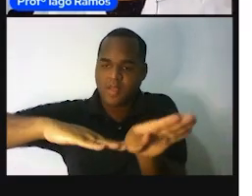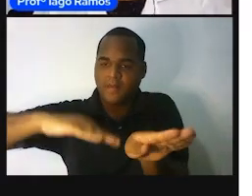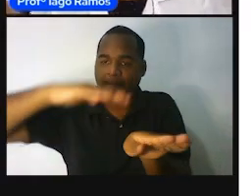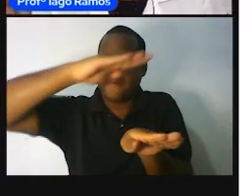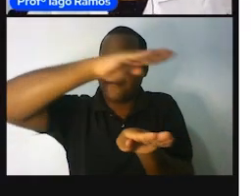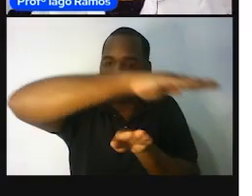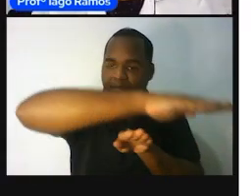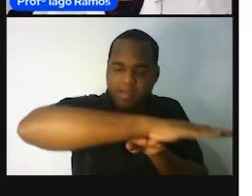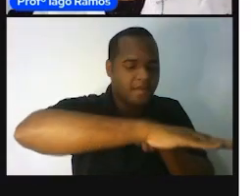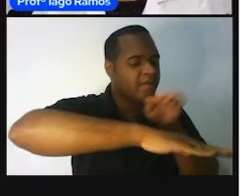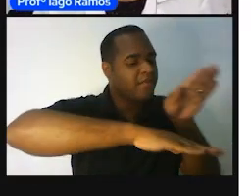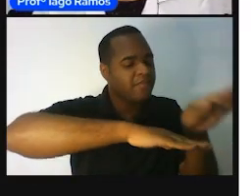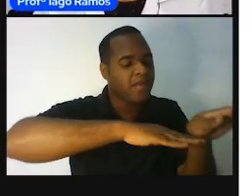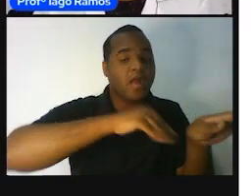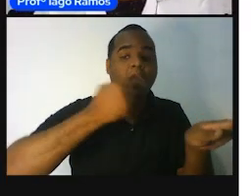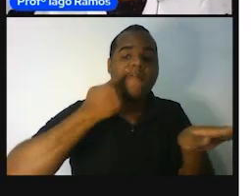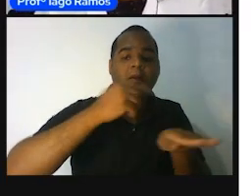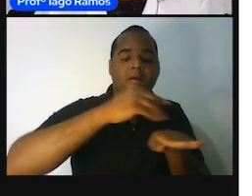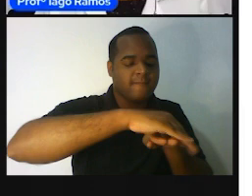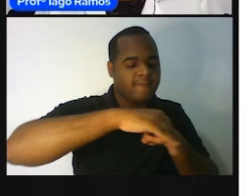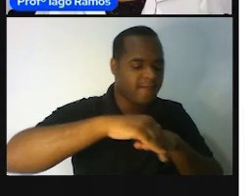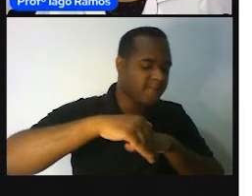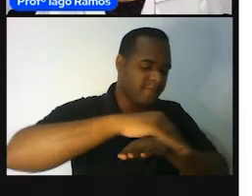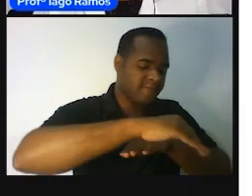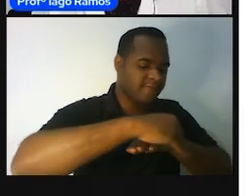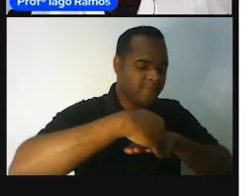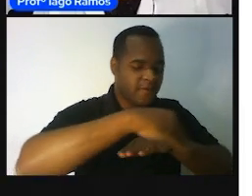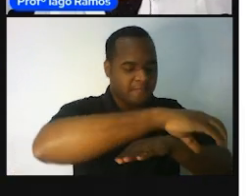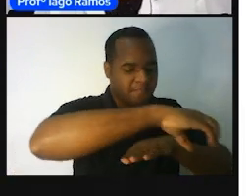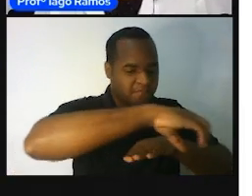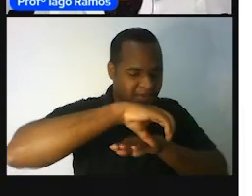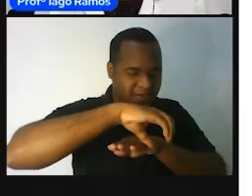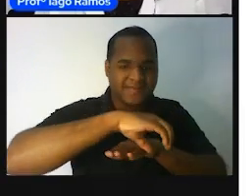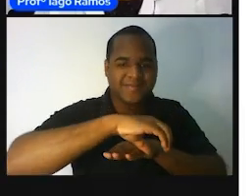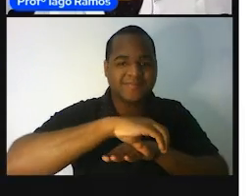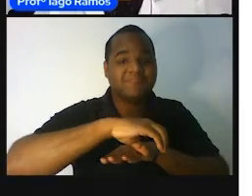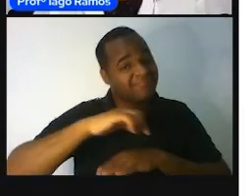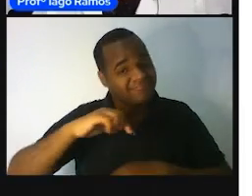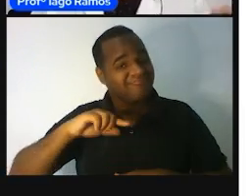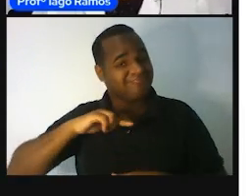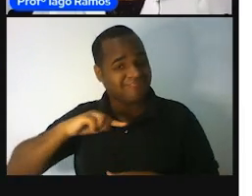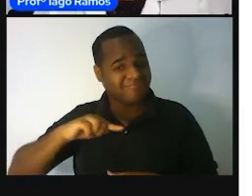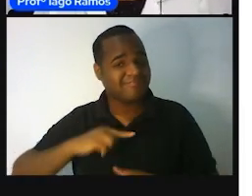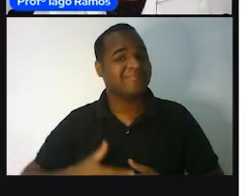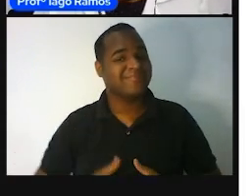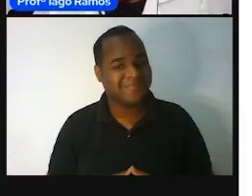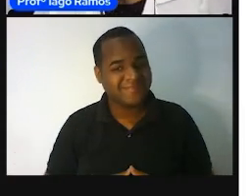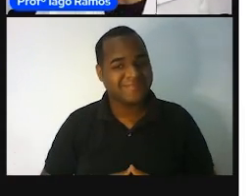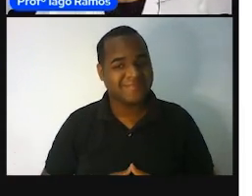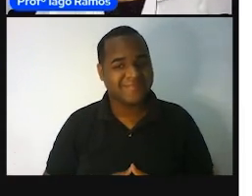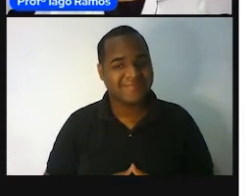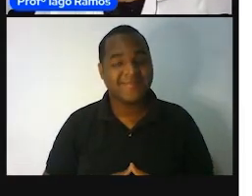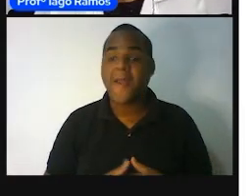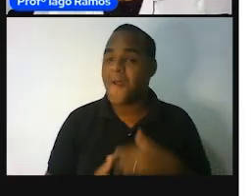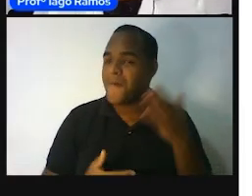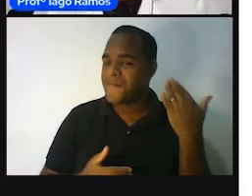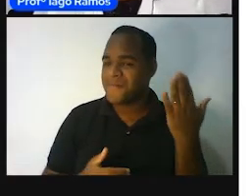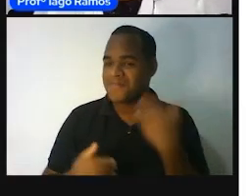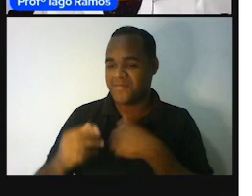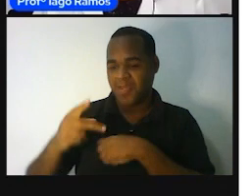A distância de uma pedra à outra, e os bolhos atrás, com o nosso pé. Né? Quando não é a pedra,